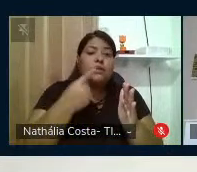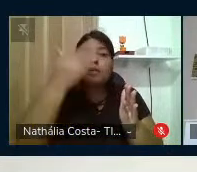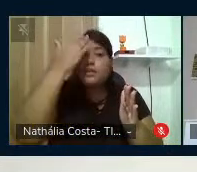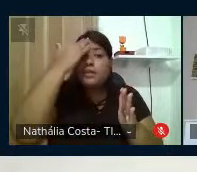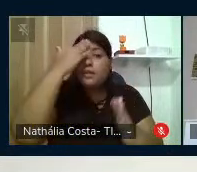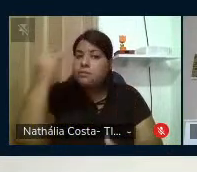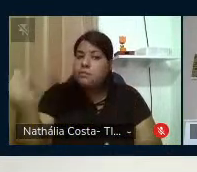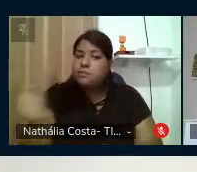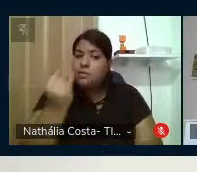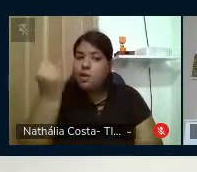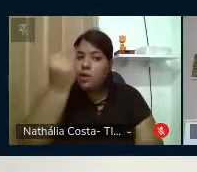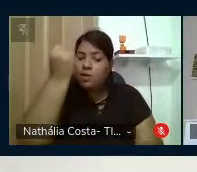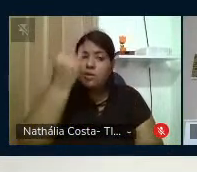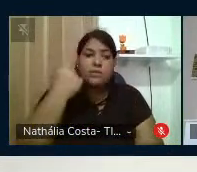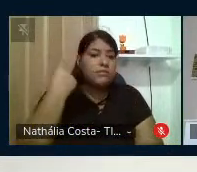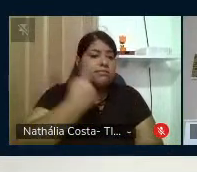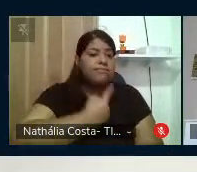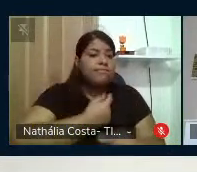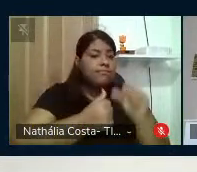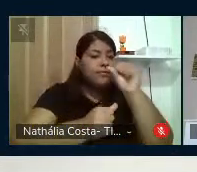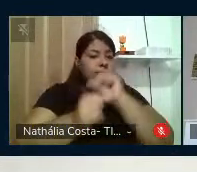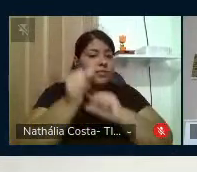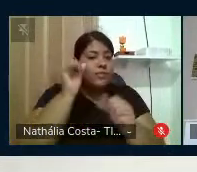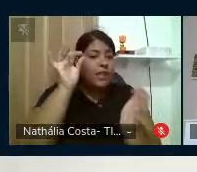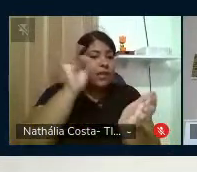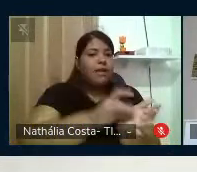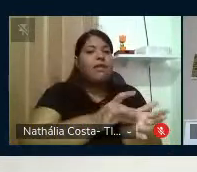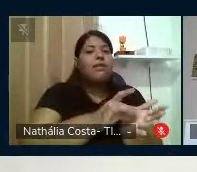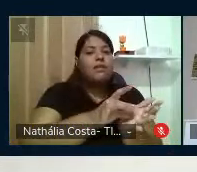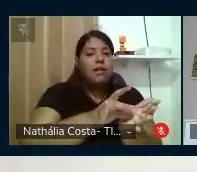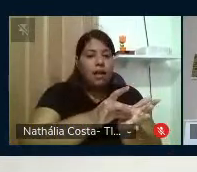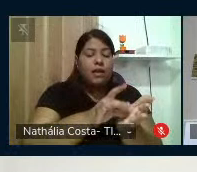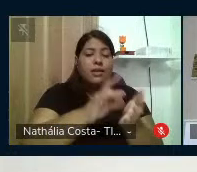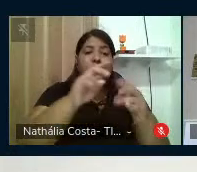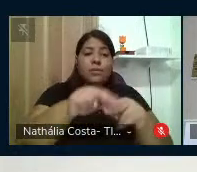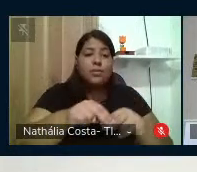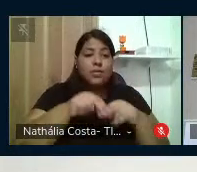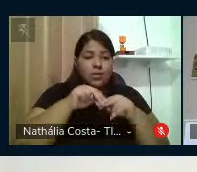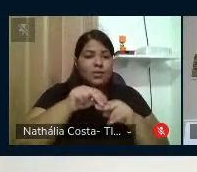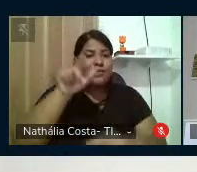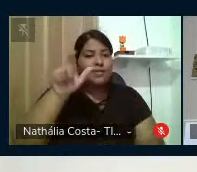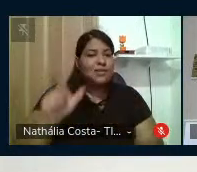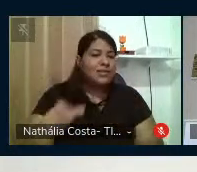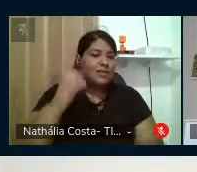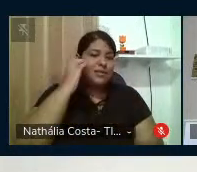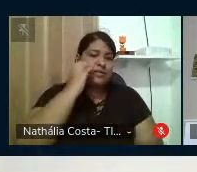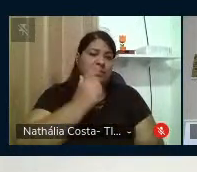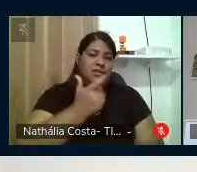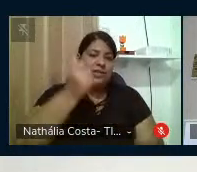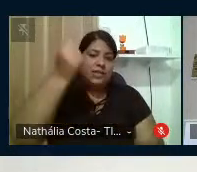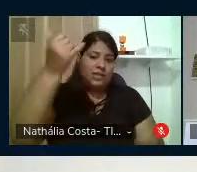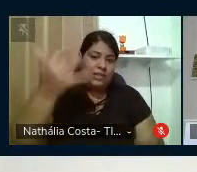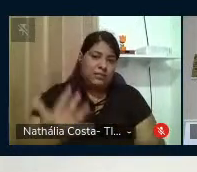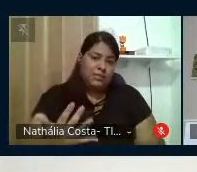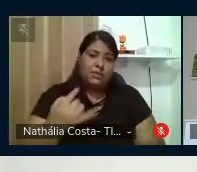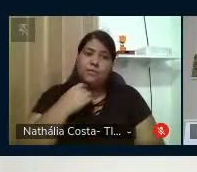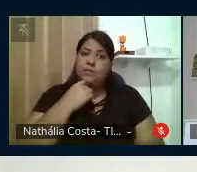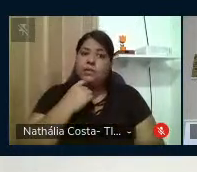de entender a importância de buscarmos transformar esta realidade. Pois, como ele mesmo dizia,